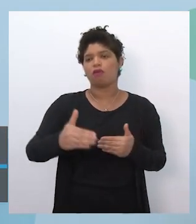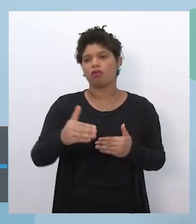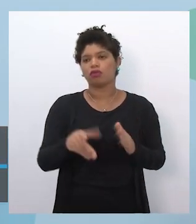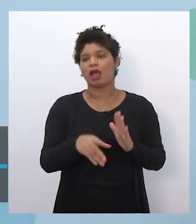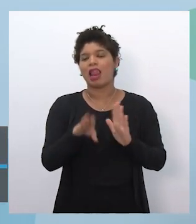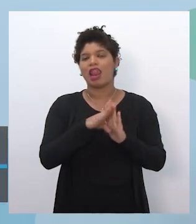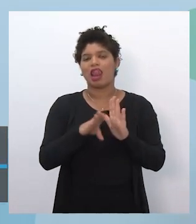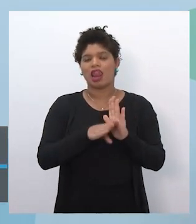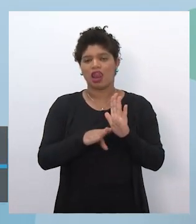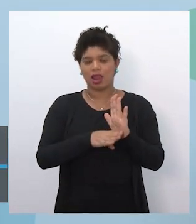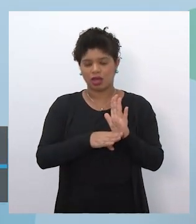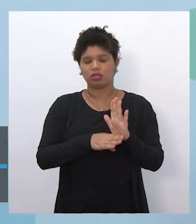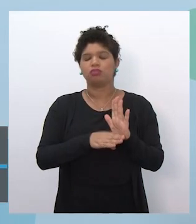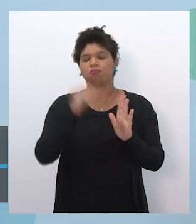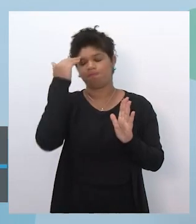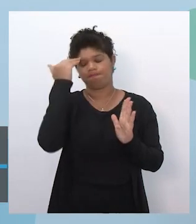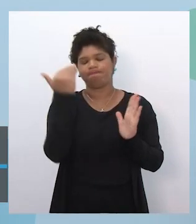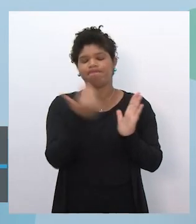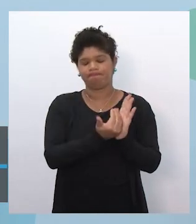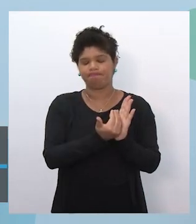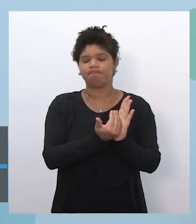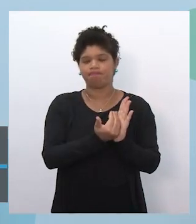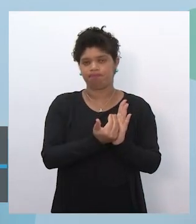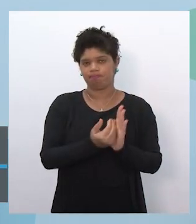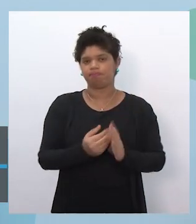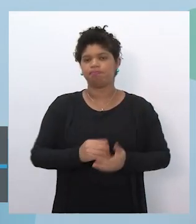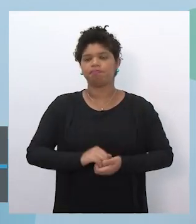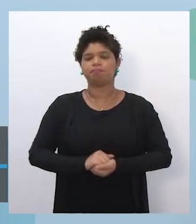lista seguindo os critérios de priorização.